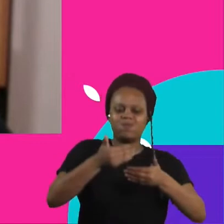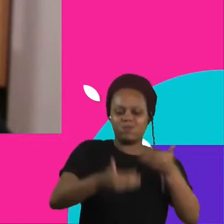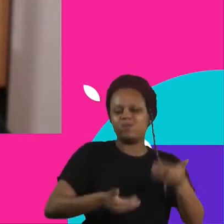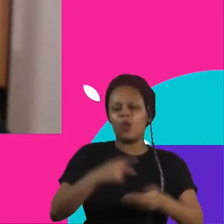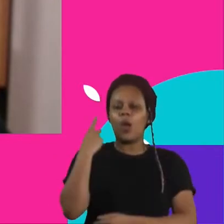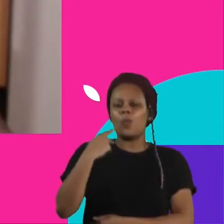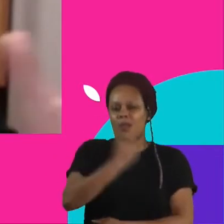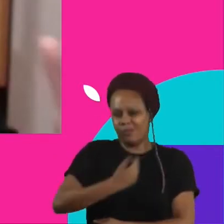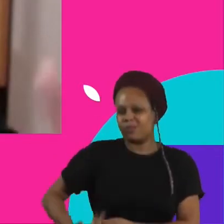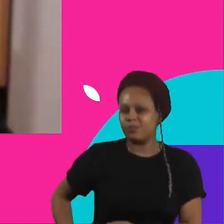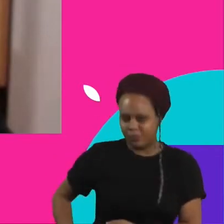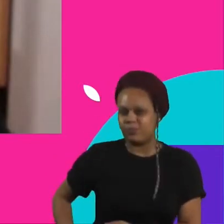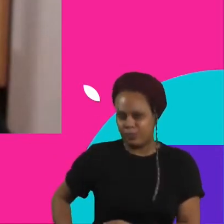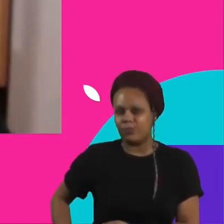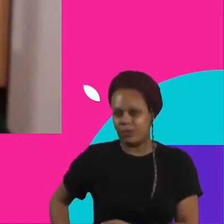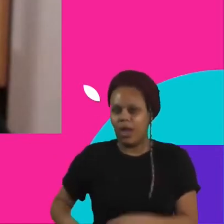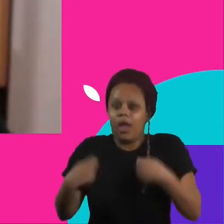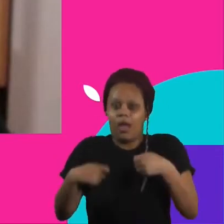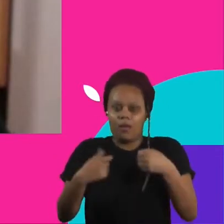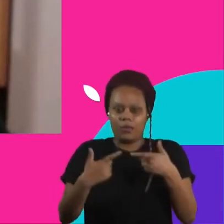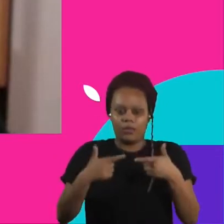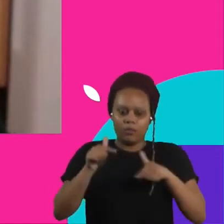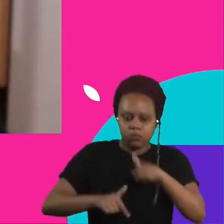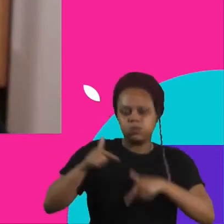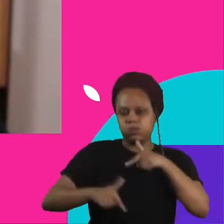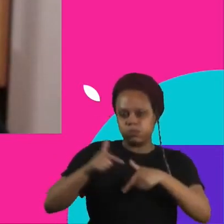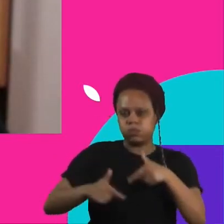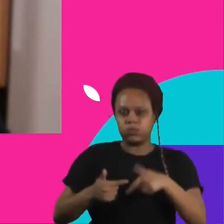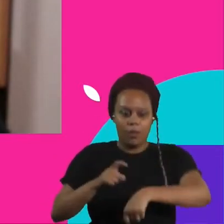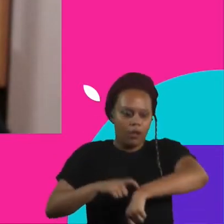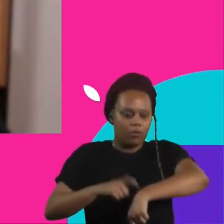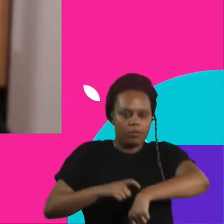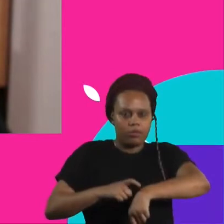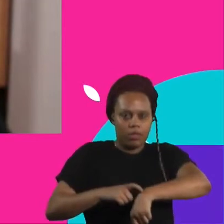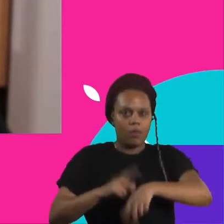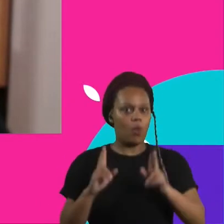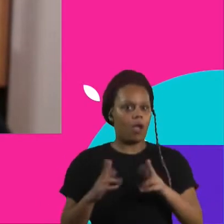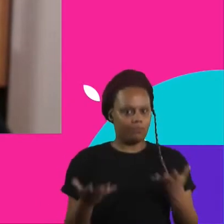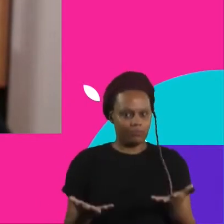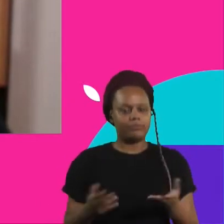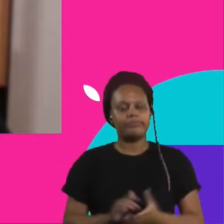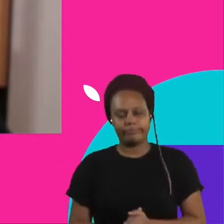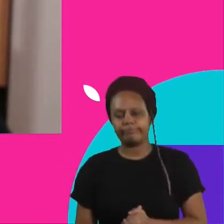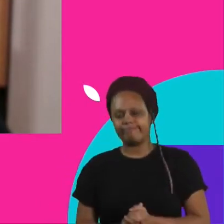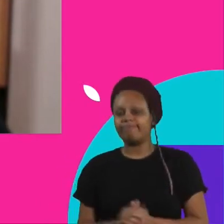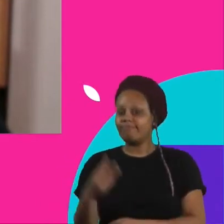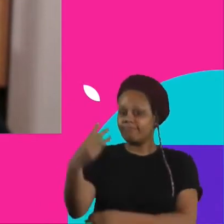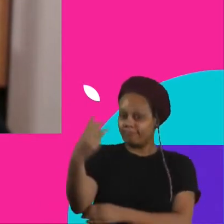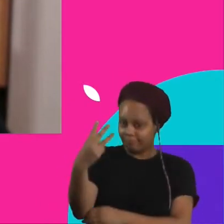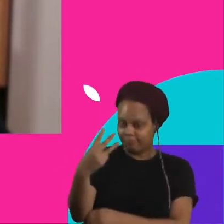pública e precisam fazer muitos trabalhos ao mesmo tempo. A terceira história é da que a gente